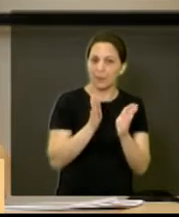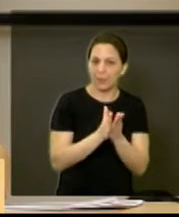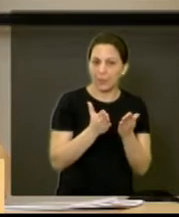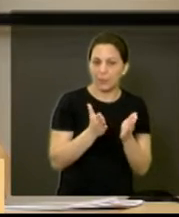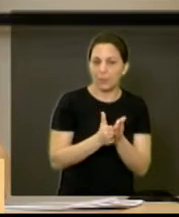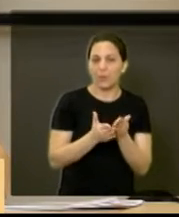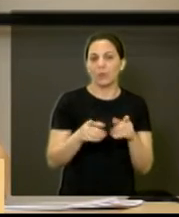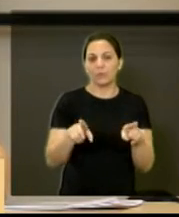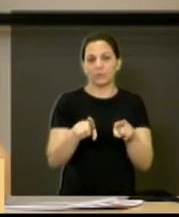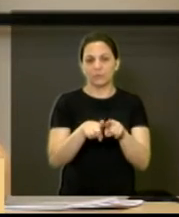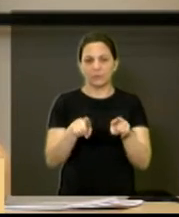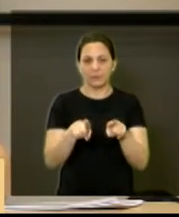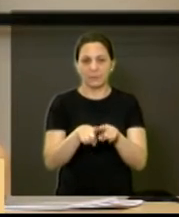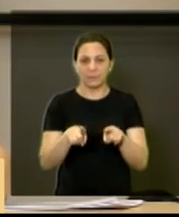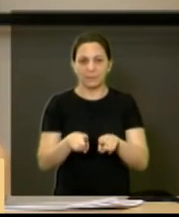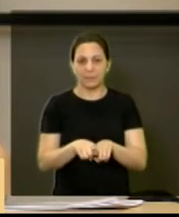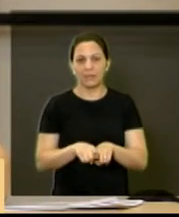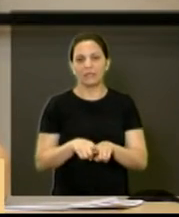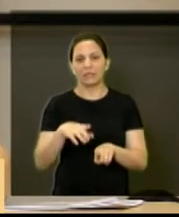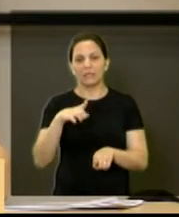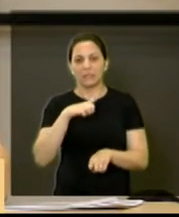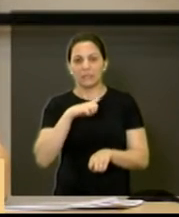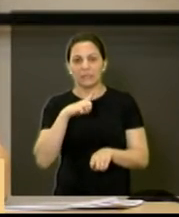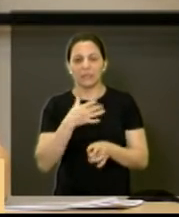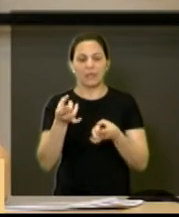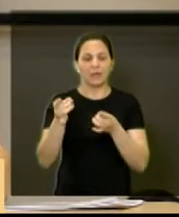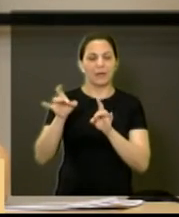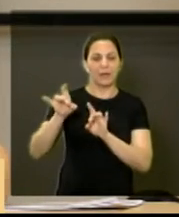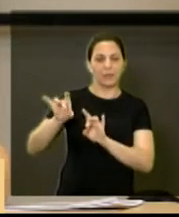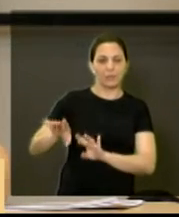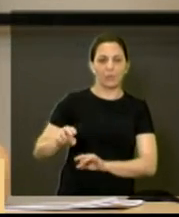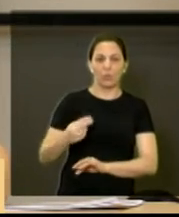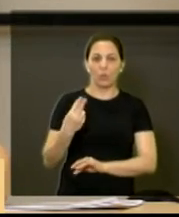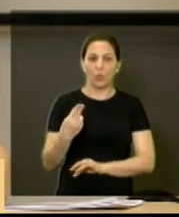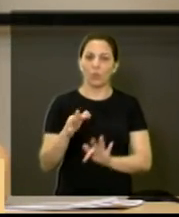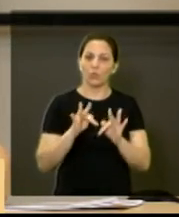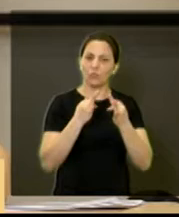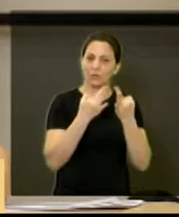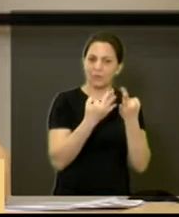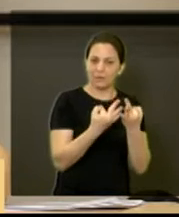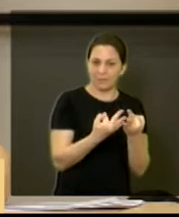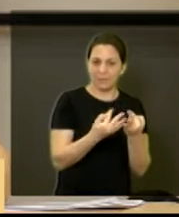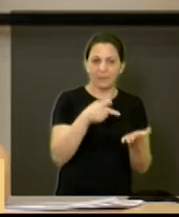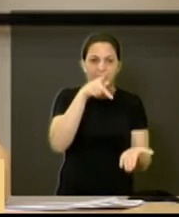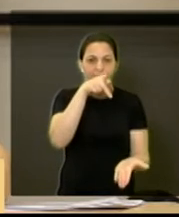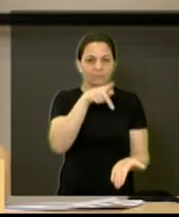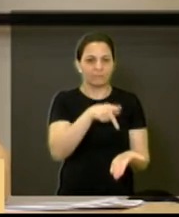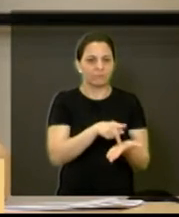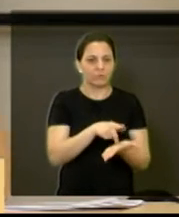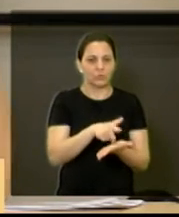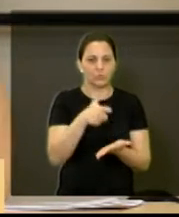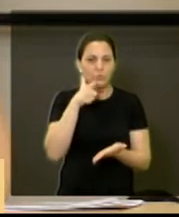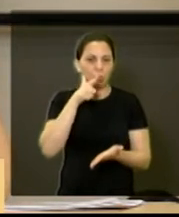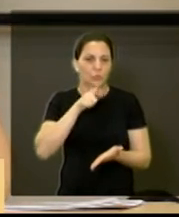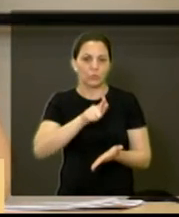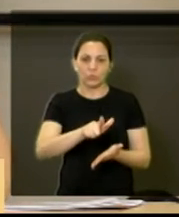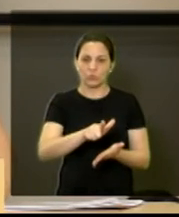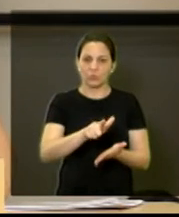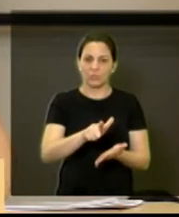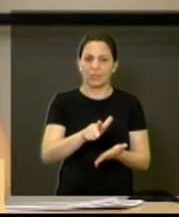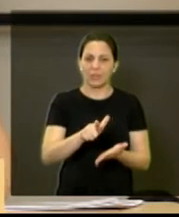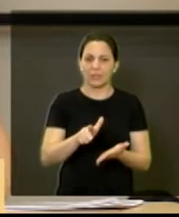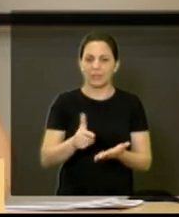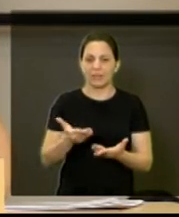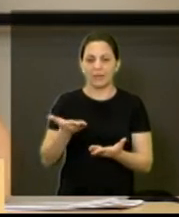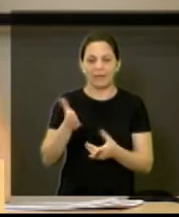e que se encontram em situações de abandono ou que a família realmente não tem como arcar com os